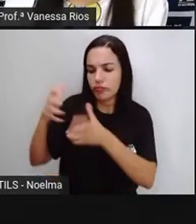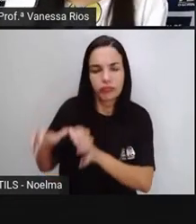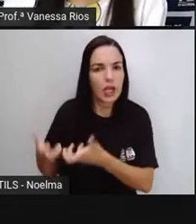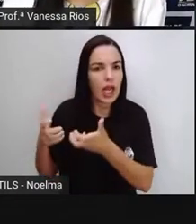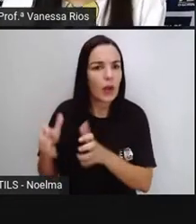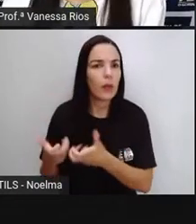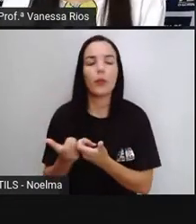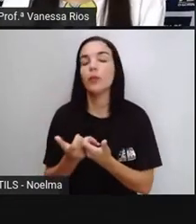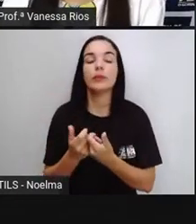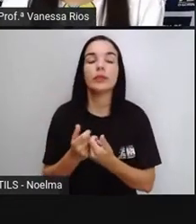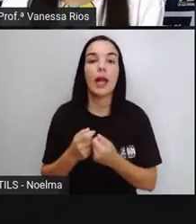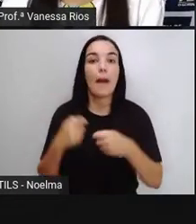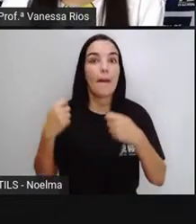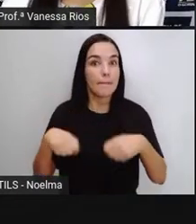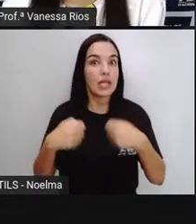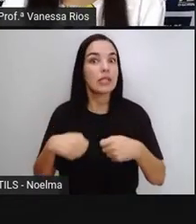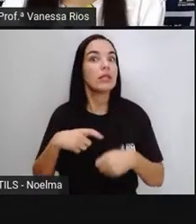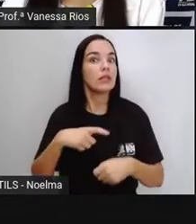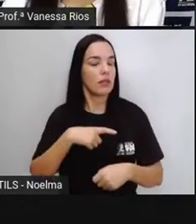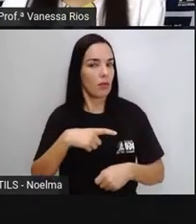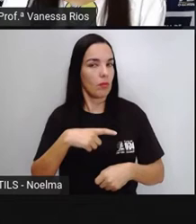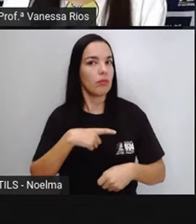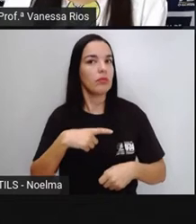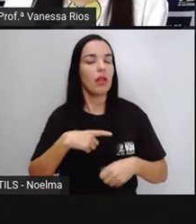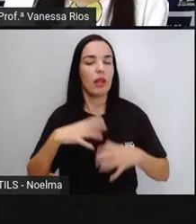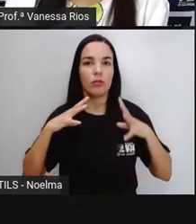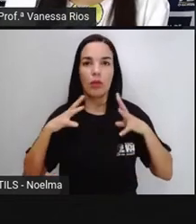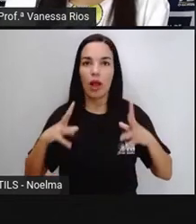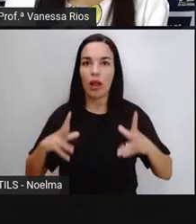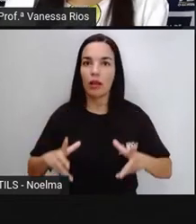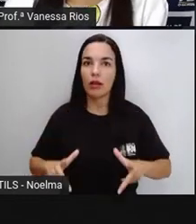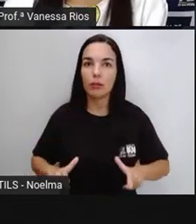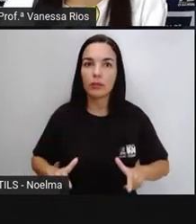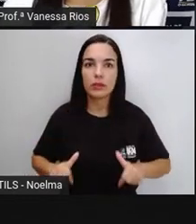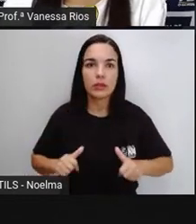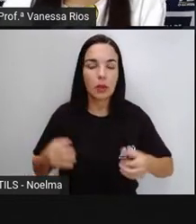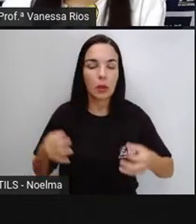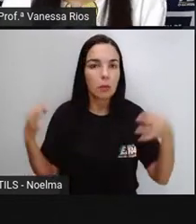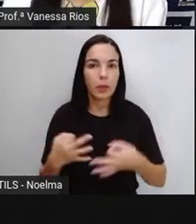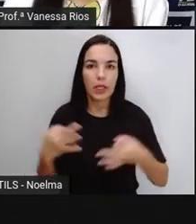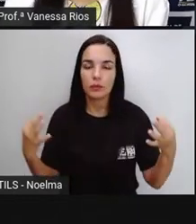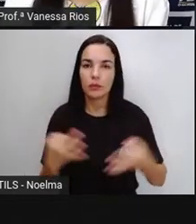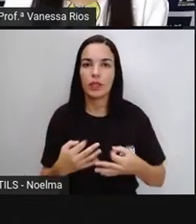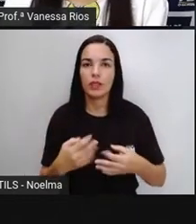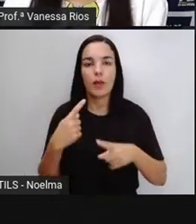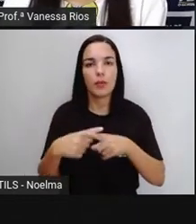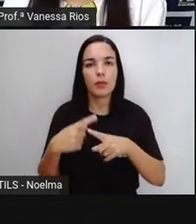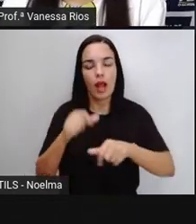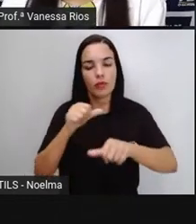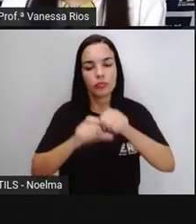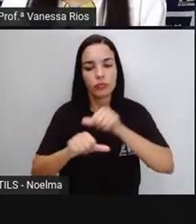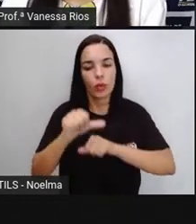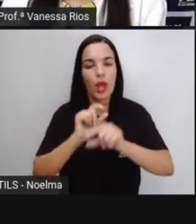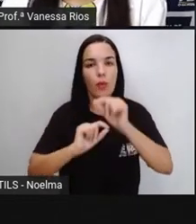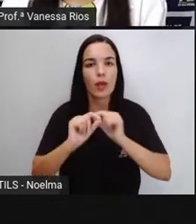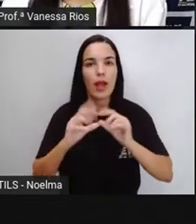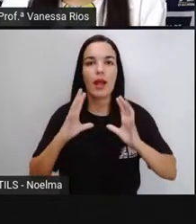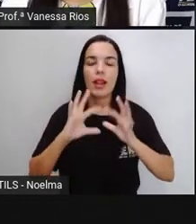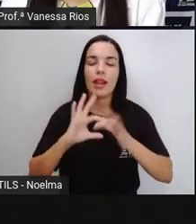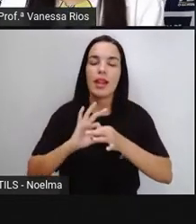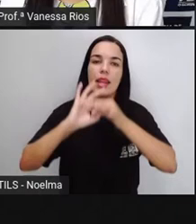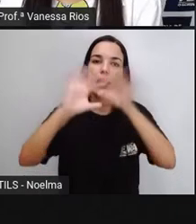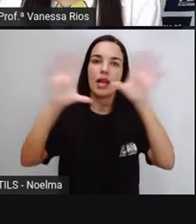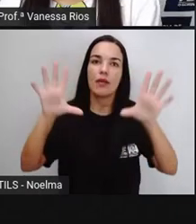os legumes precisam passar por ações de higienização para se tornarem, né, livres